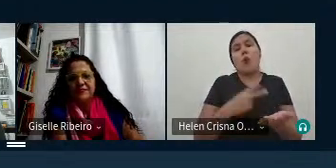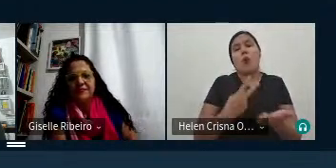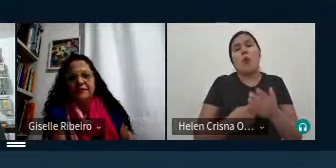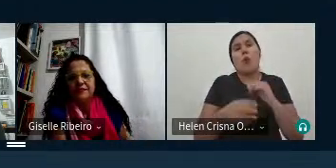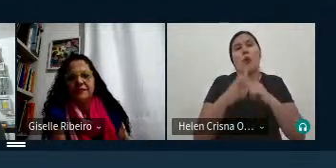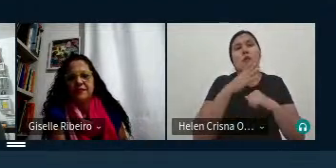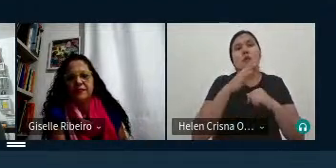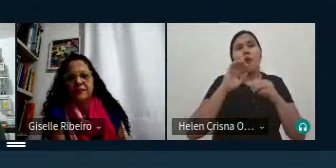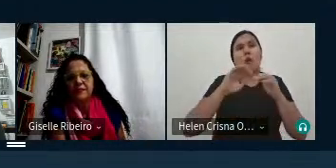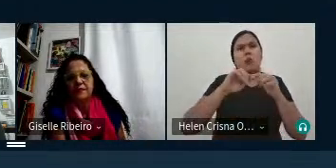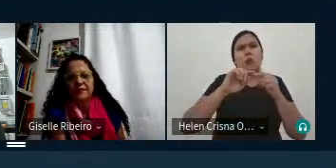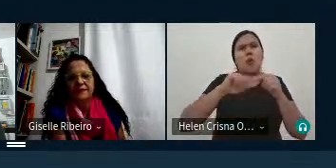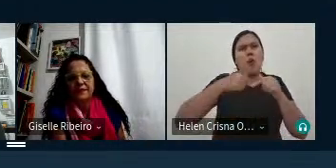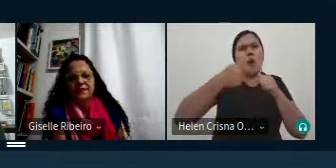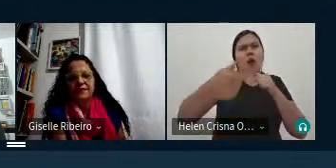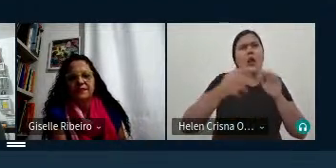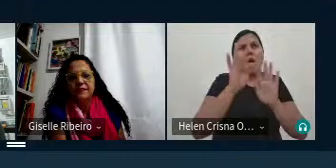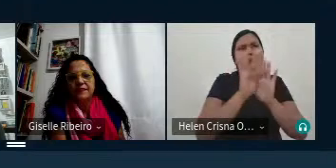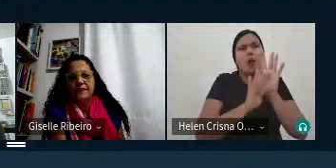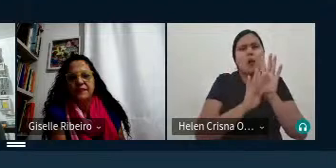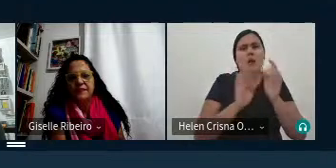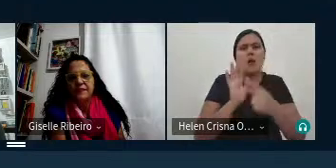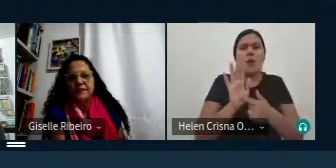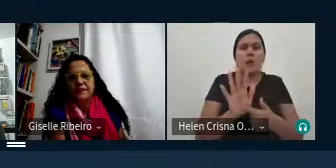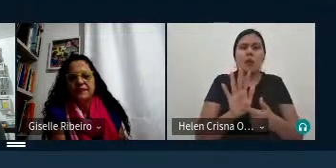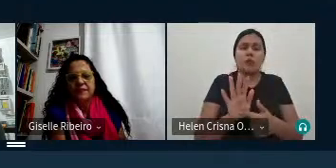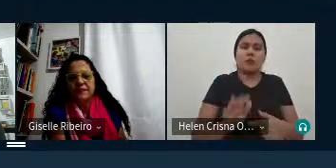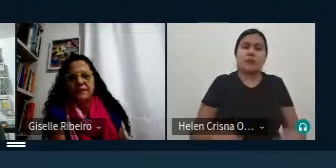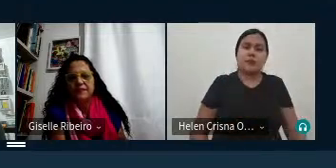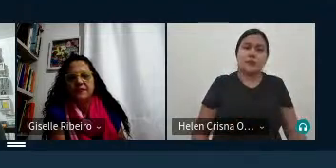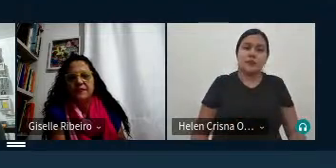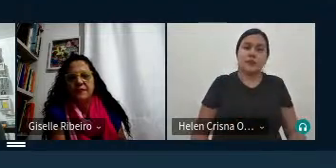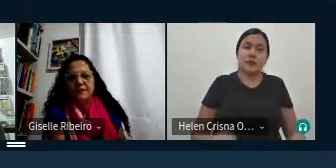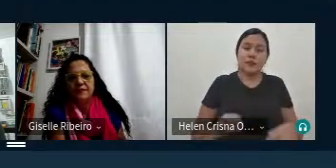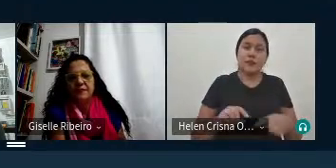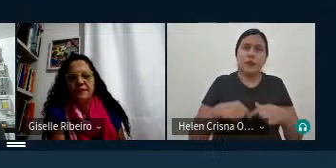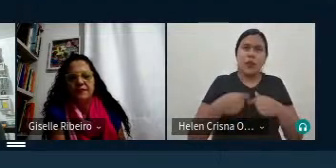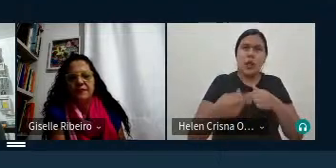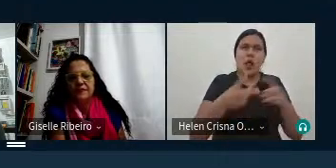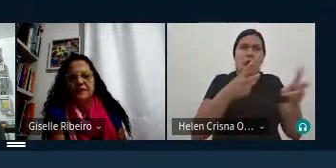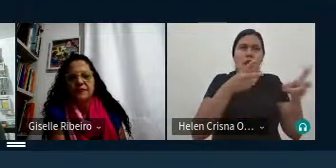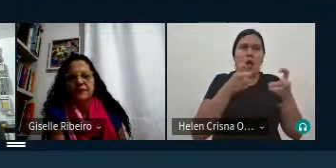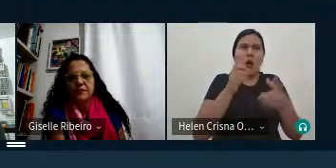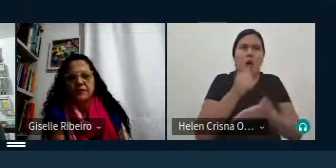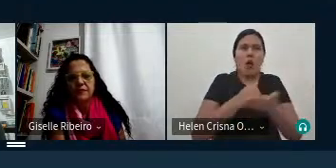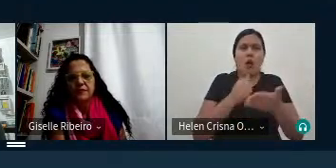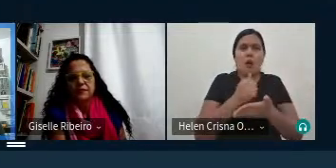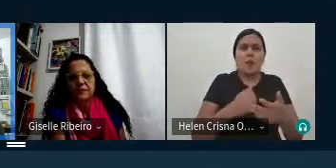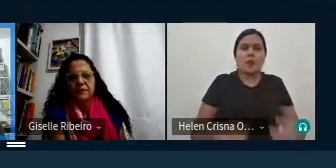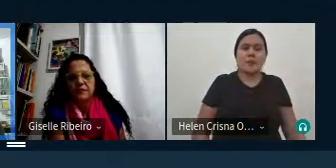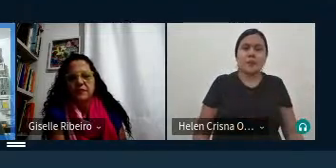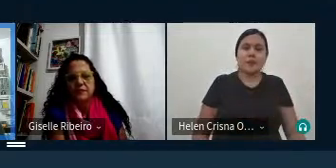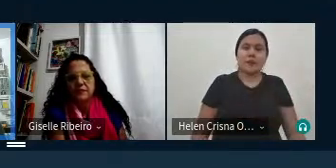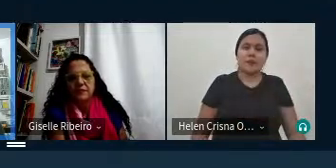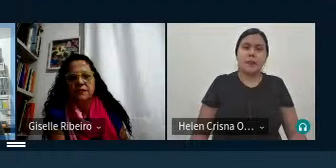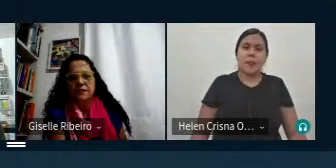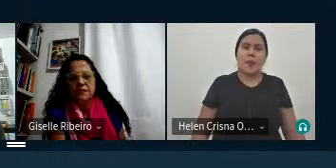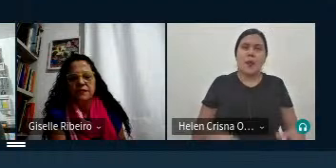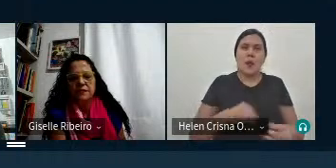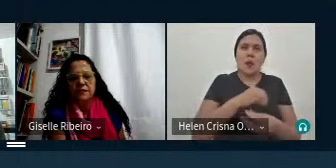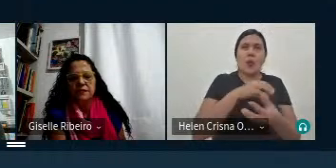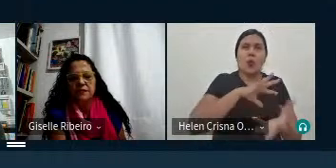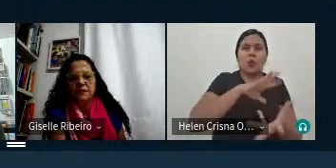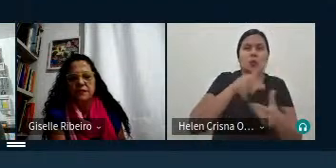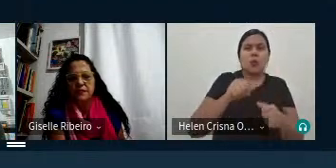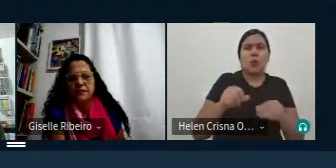além do que o texto apresenta é um comentário na verdade englobar ao seu trabalho